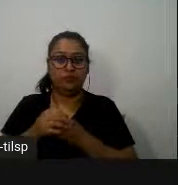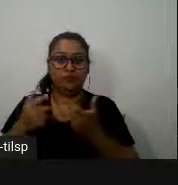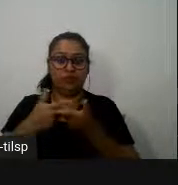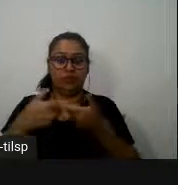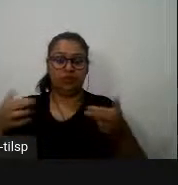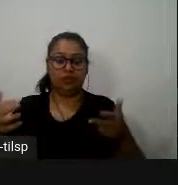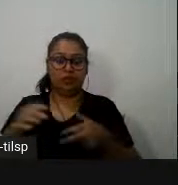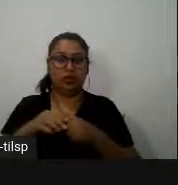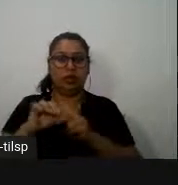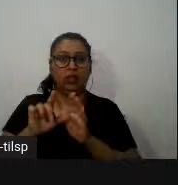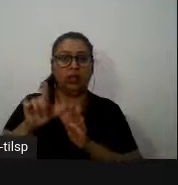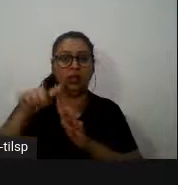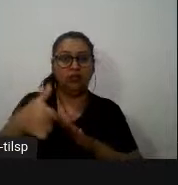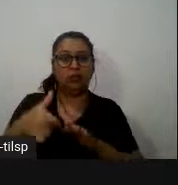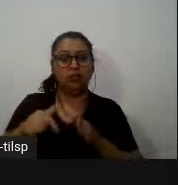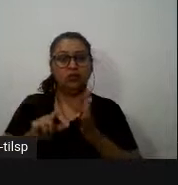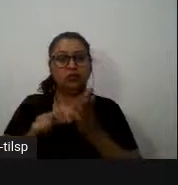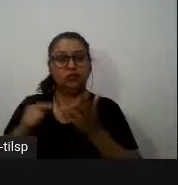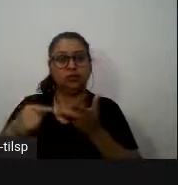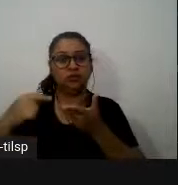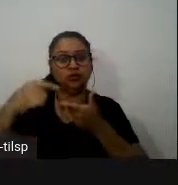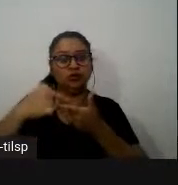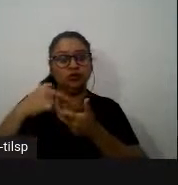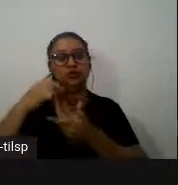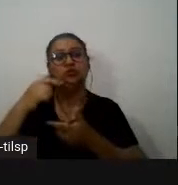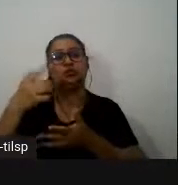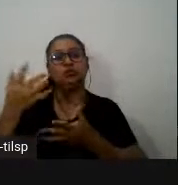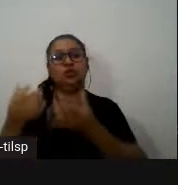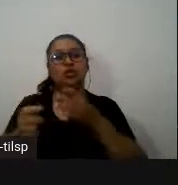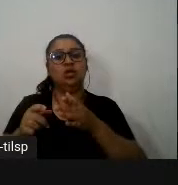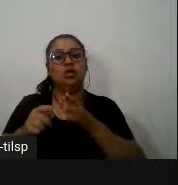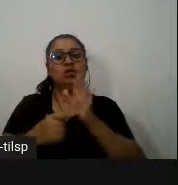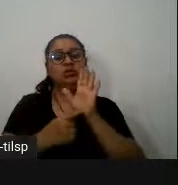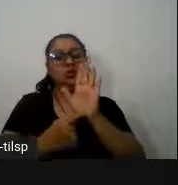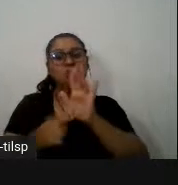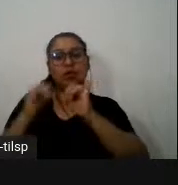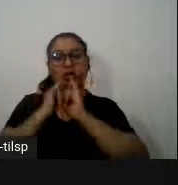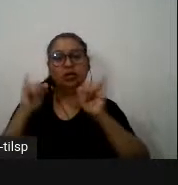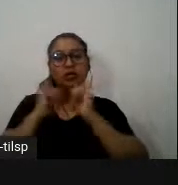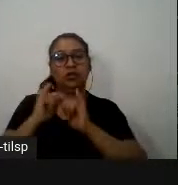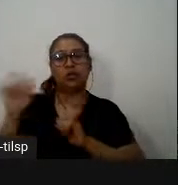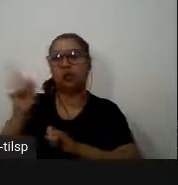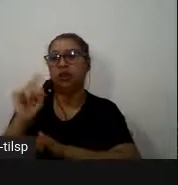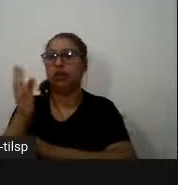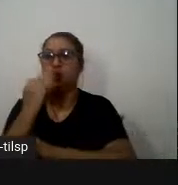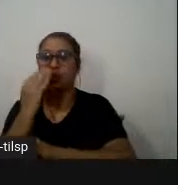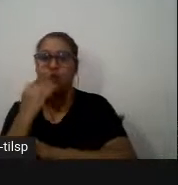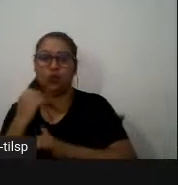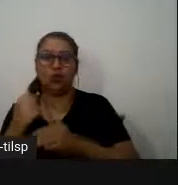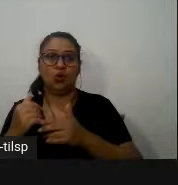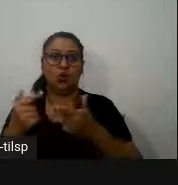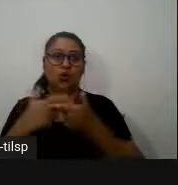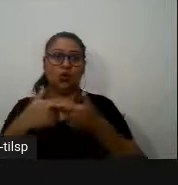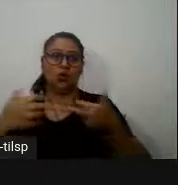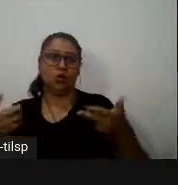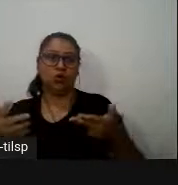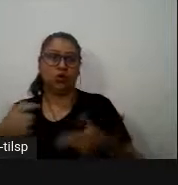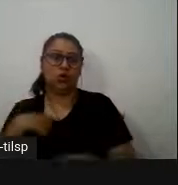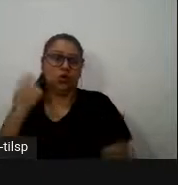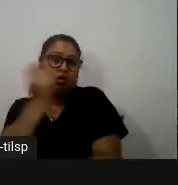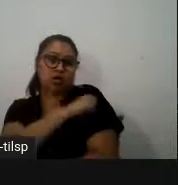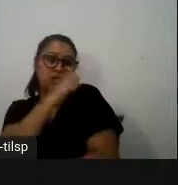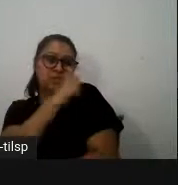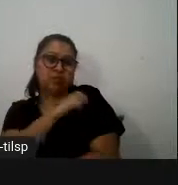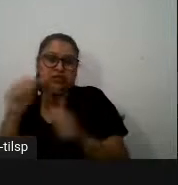depois de todos os casos o presidente veio novamente falar a dizer por favor não comam pastilhas de detergente nem se injetem nenhum